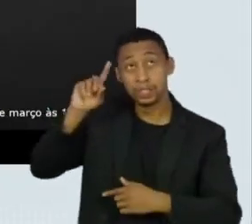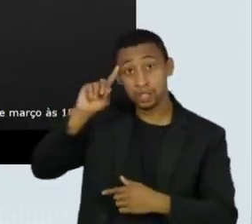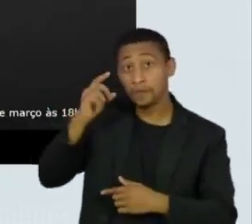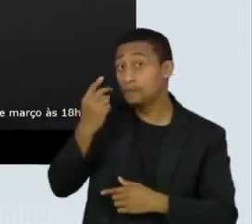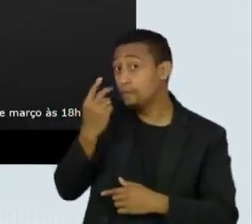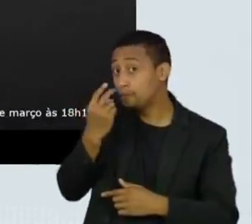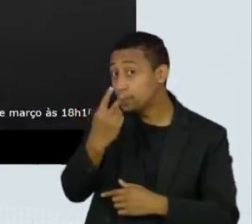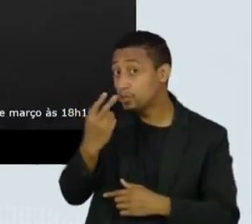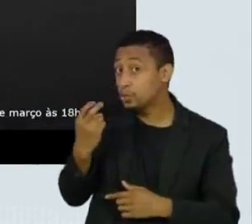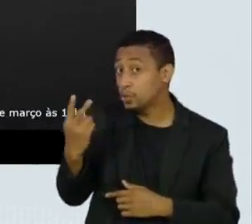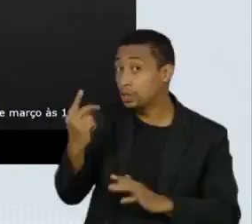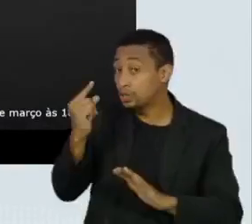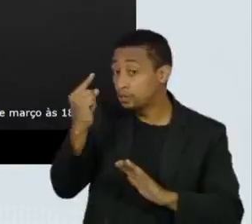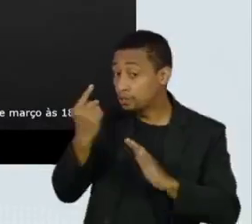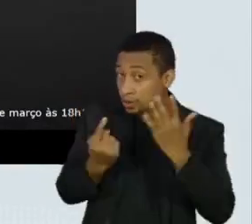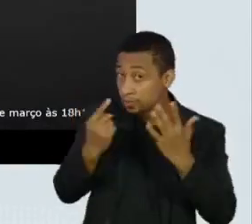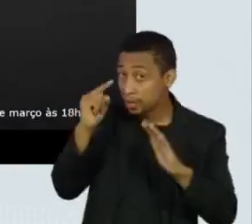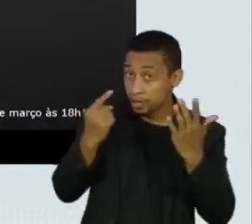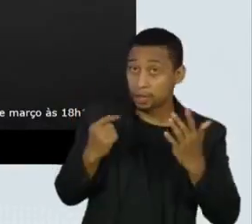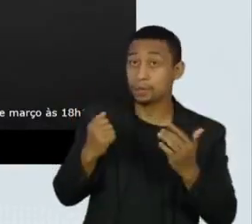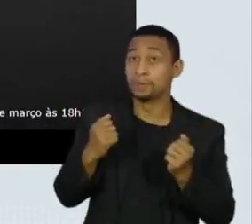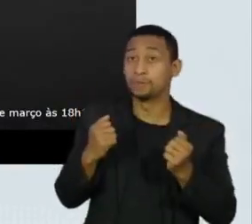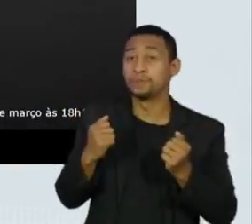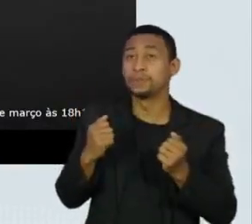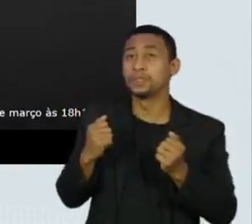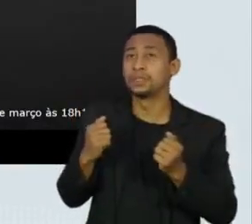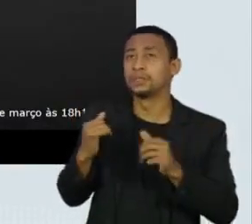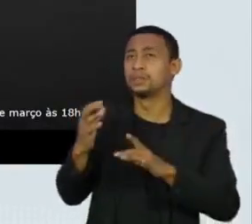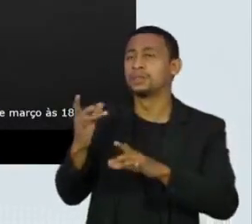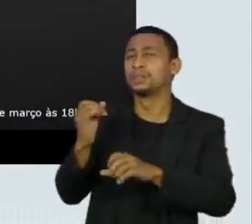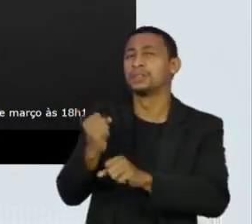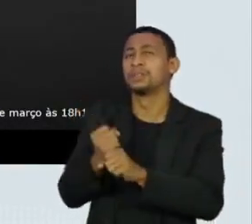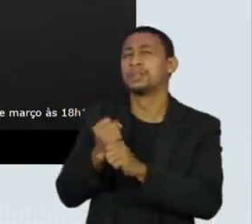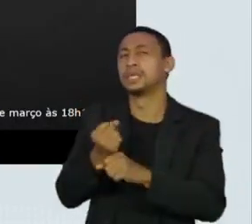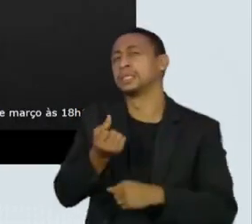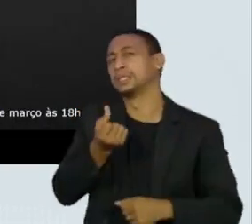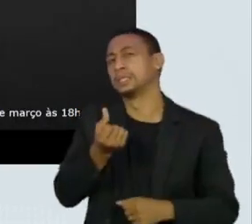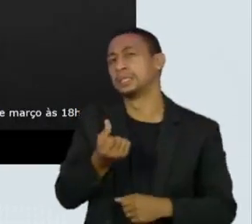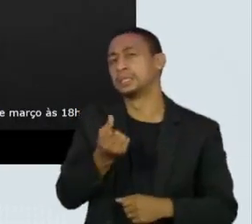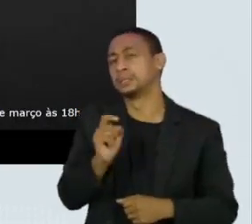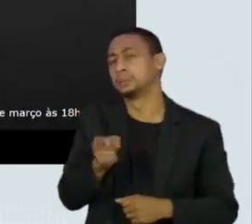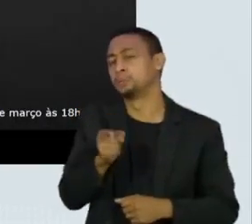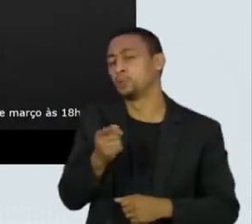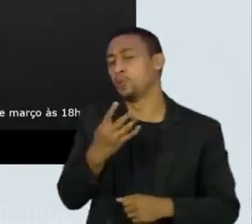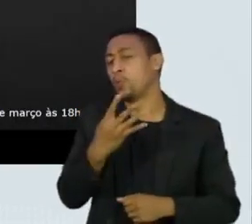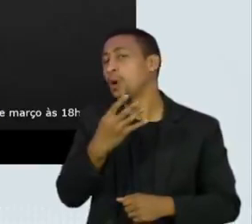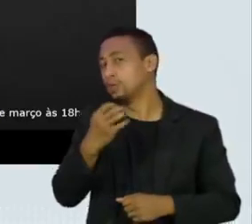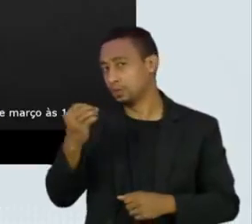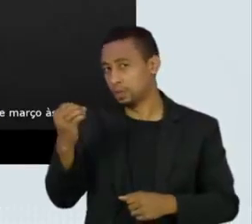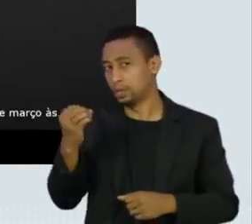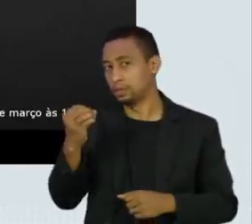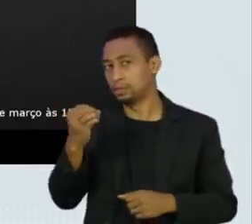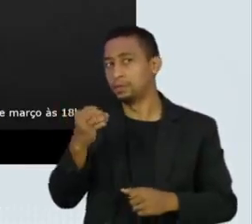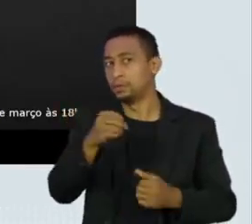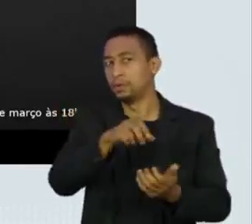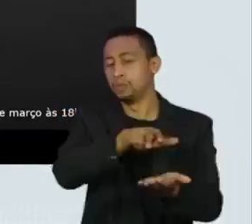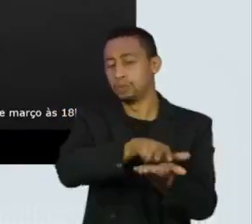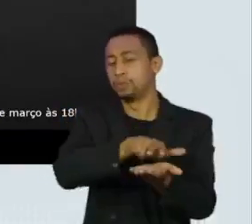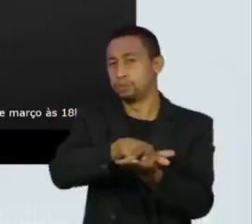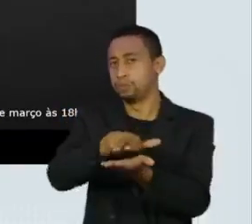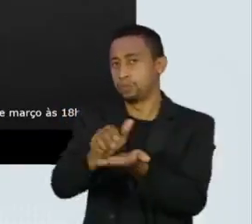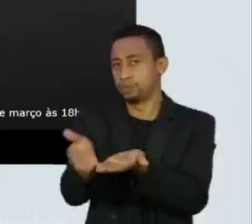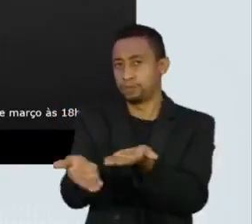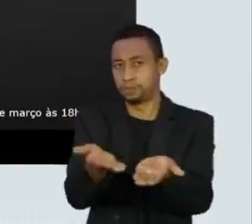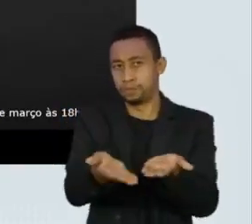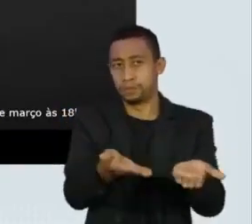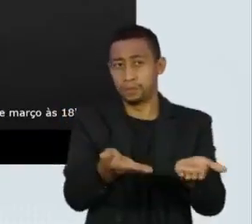fevereiro, 6.400 pacientes internados. Hoje, nós temos